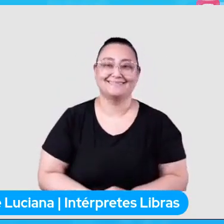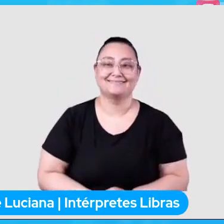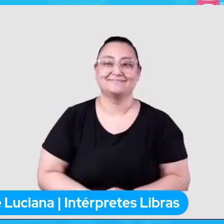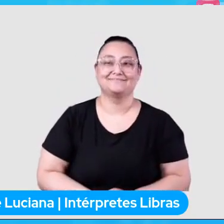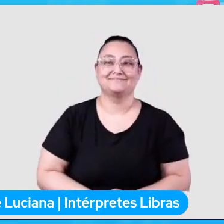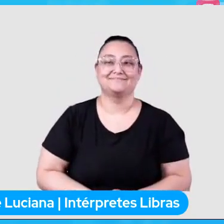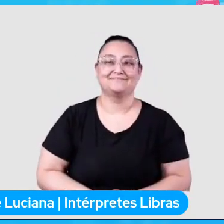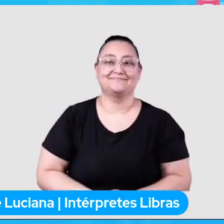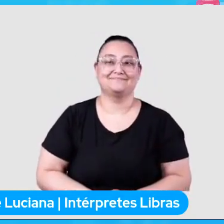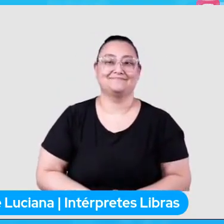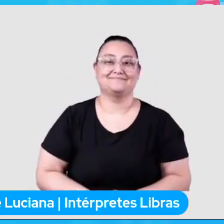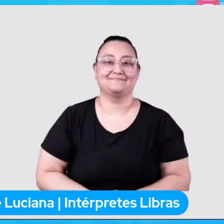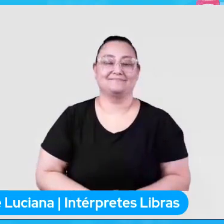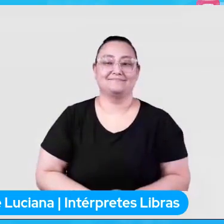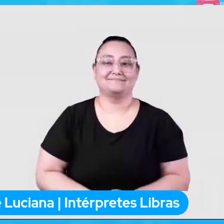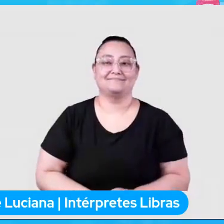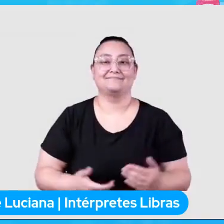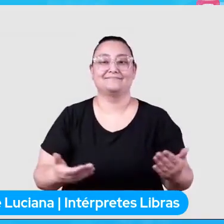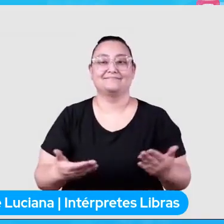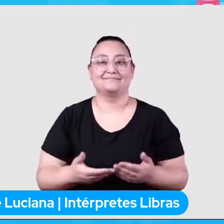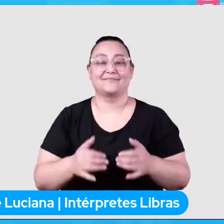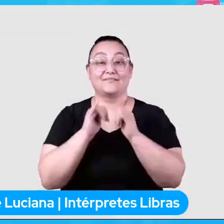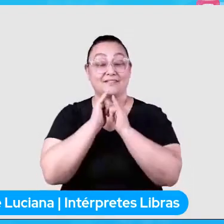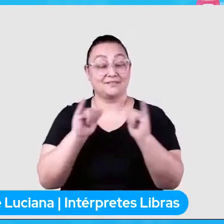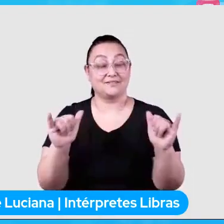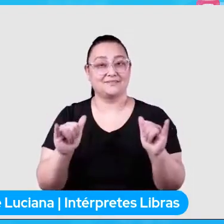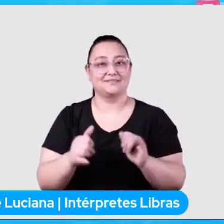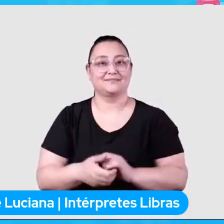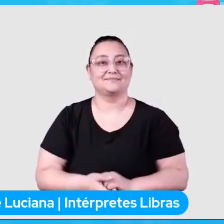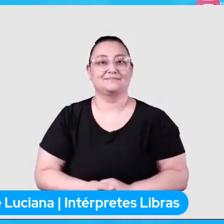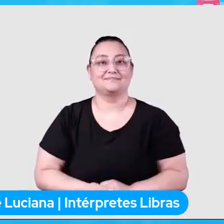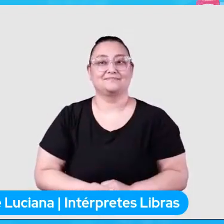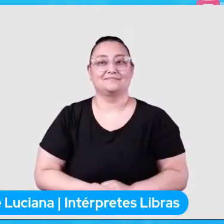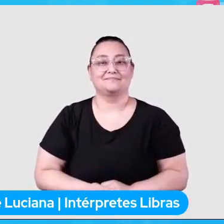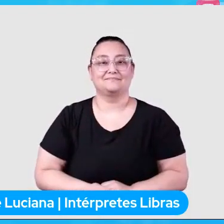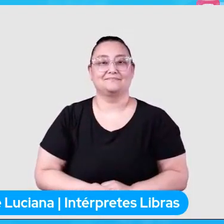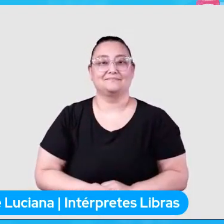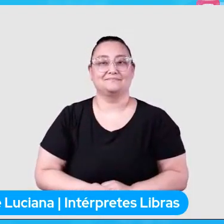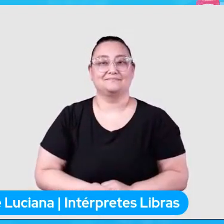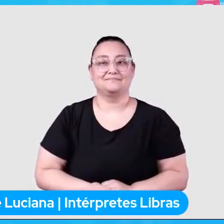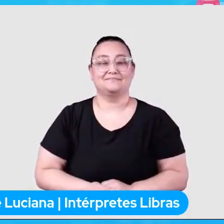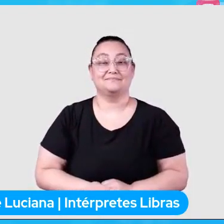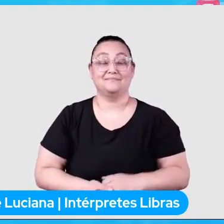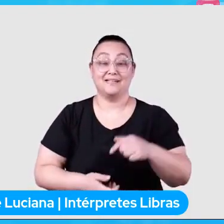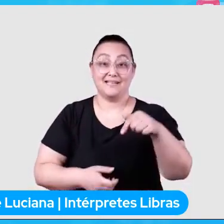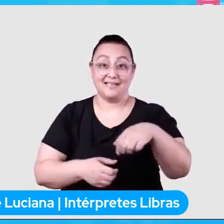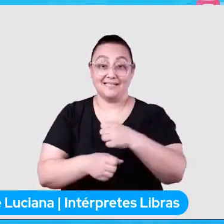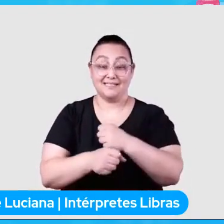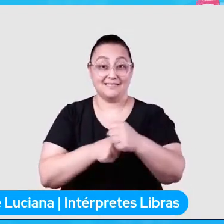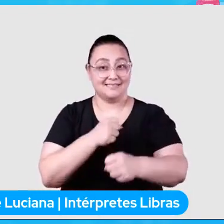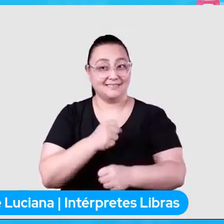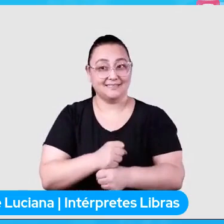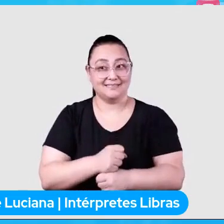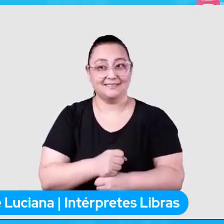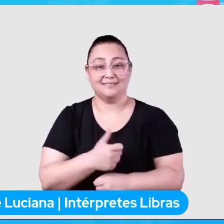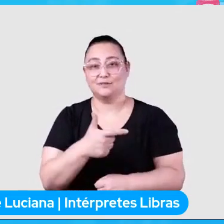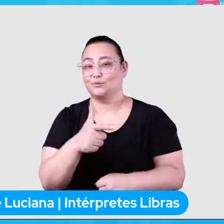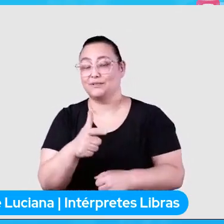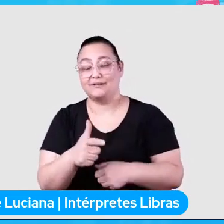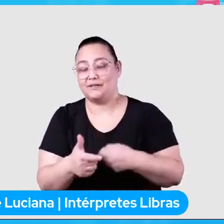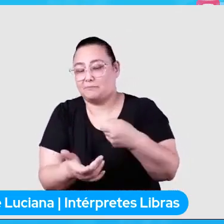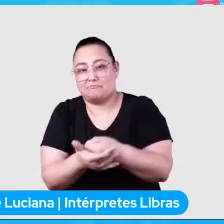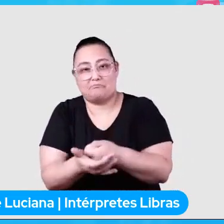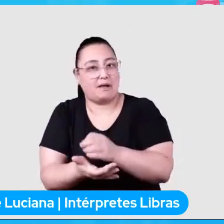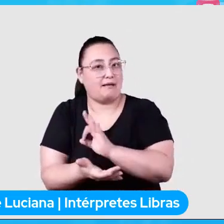e agora eu vou dar alguns recadinhos. Tá bom, valeu. Então, pessoal, esse ano não teve taxa de inscrição, né,